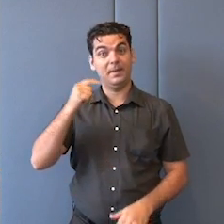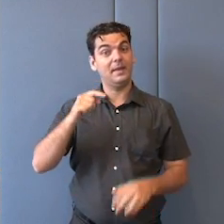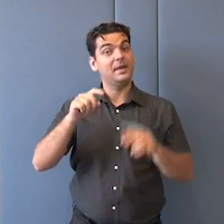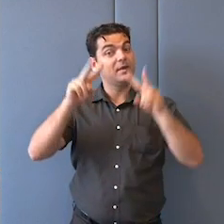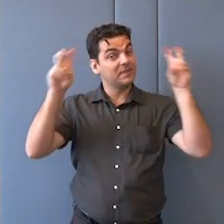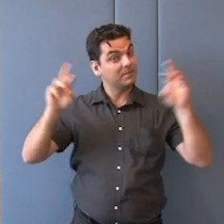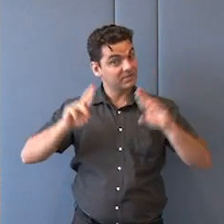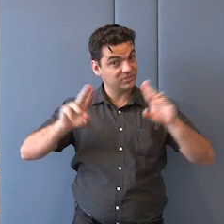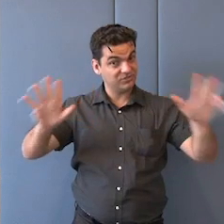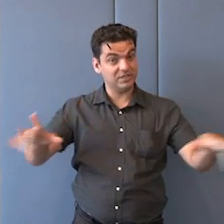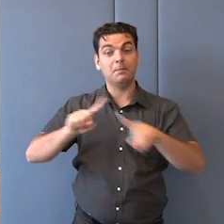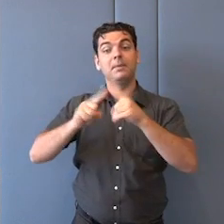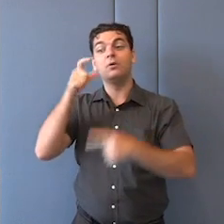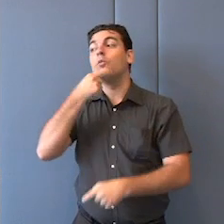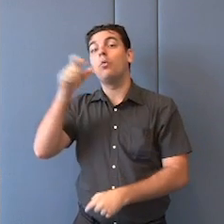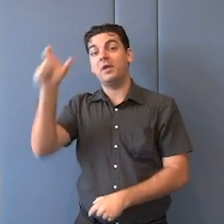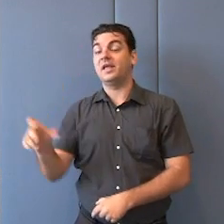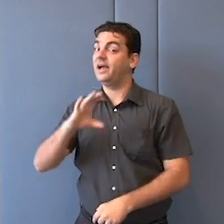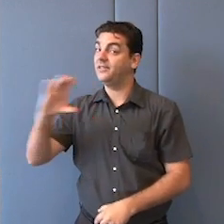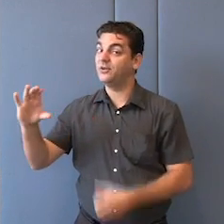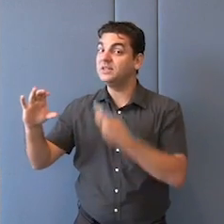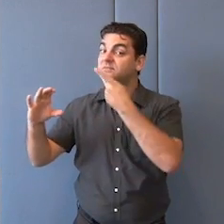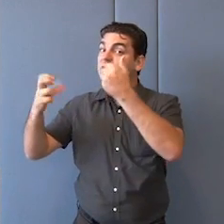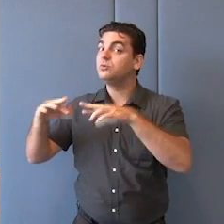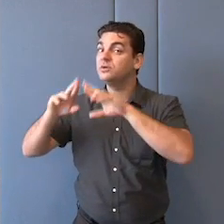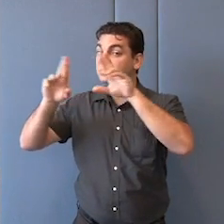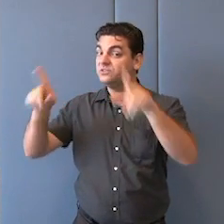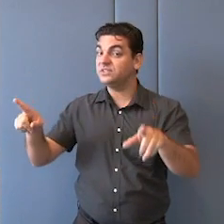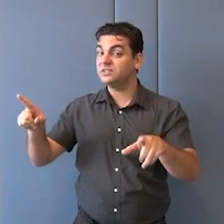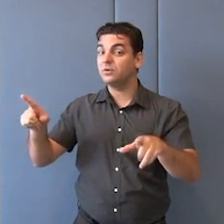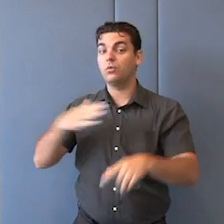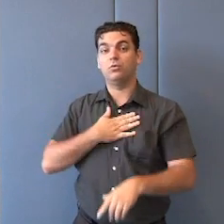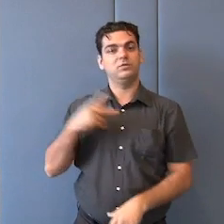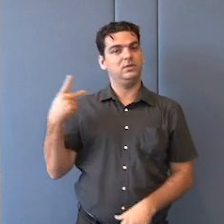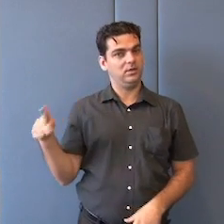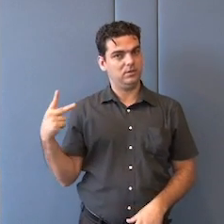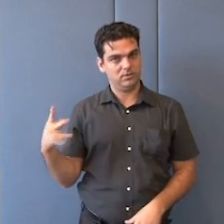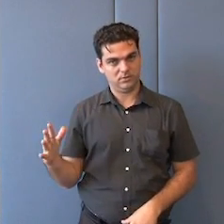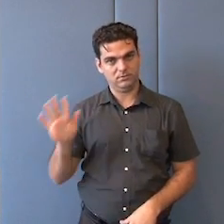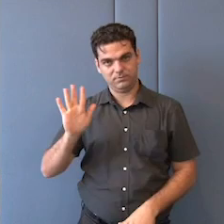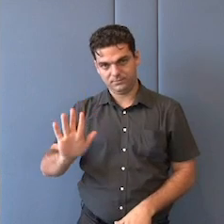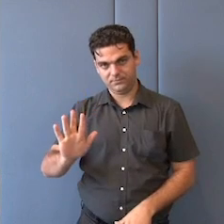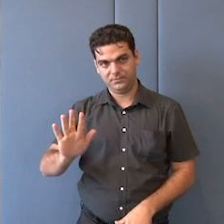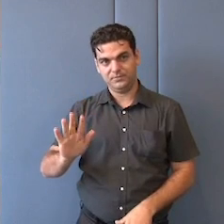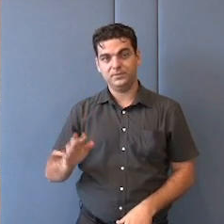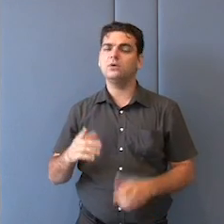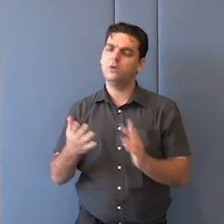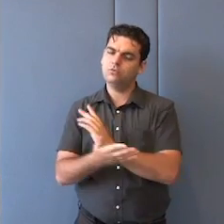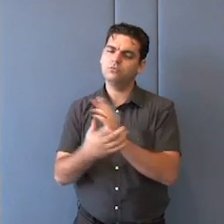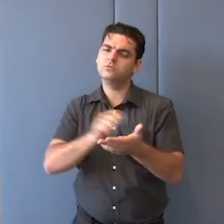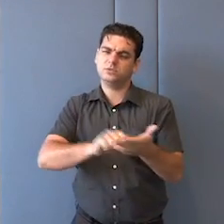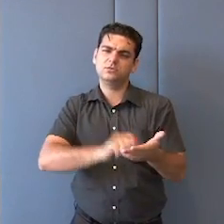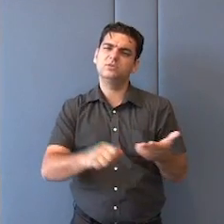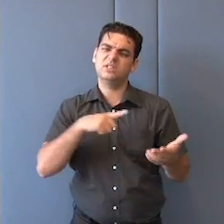cardeal Sarra. Hoje em dia, muitas vezes, se interpreta, e se coloca, às vezes, e setores, no caso,